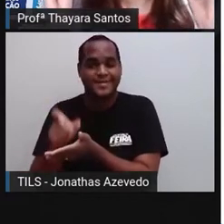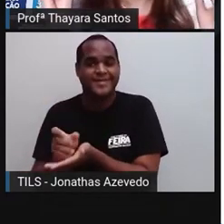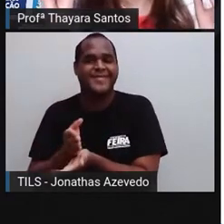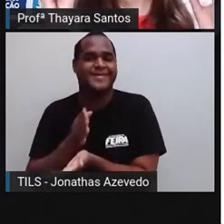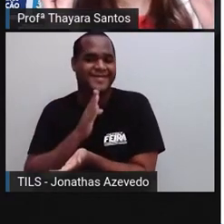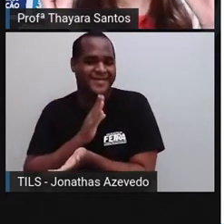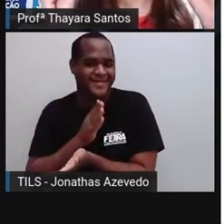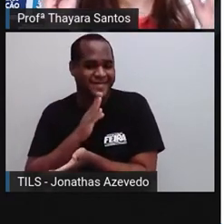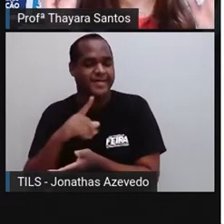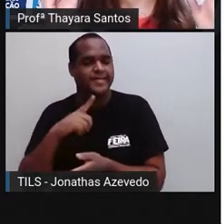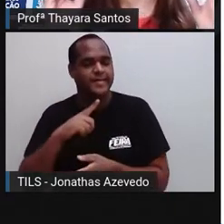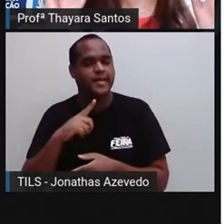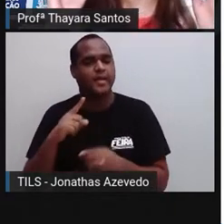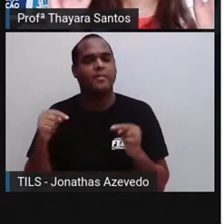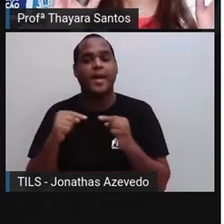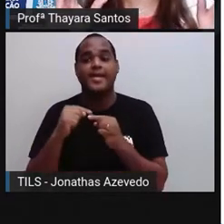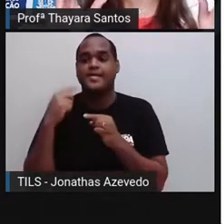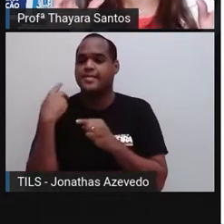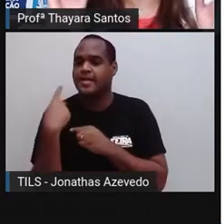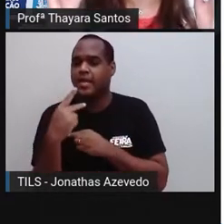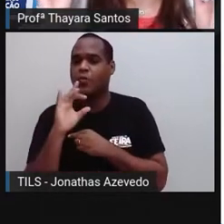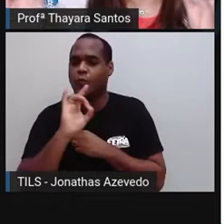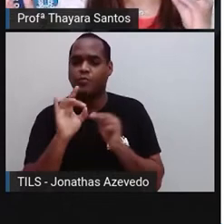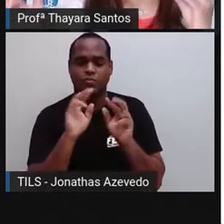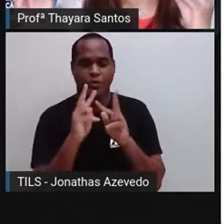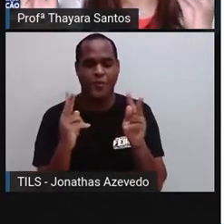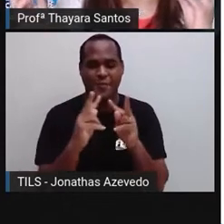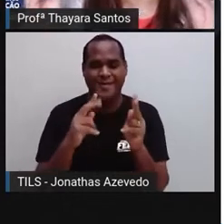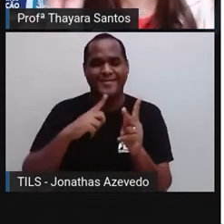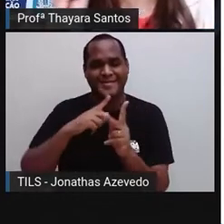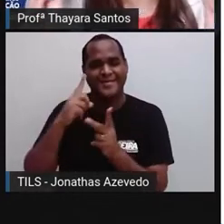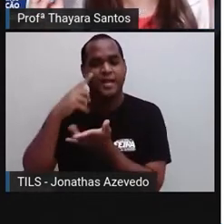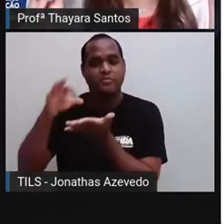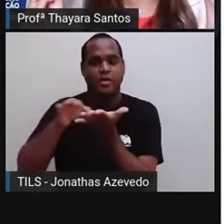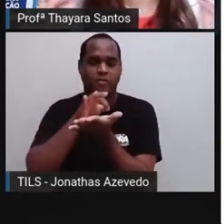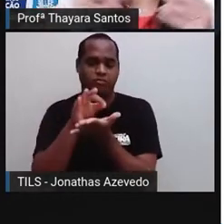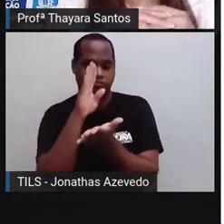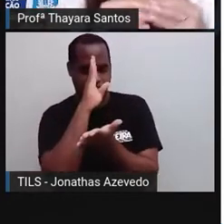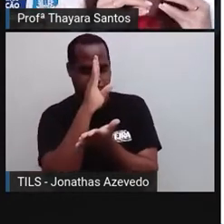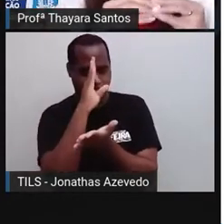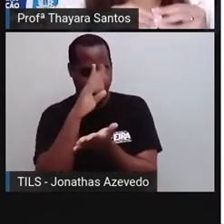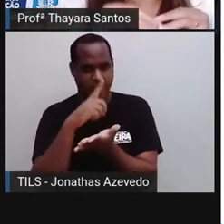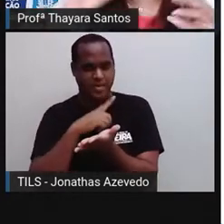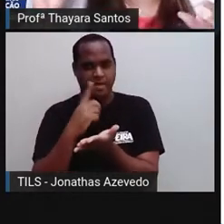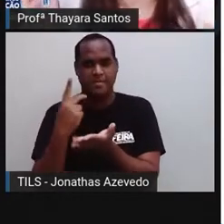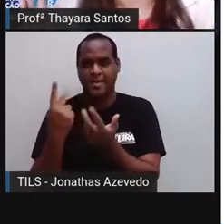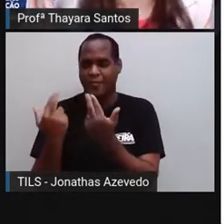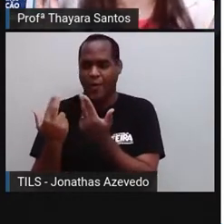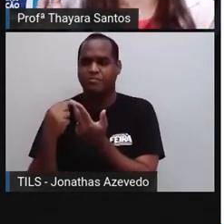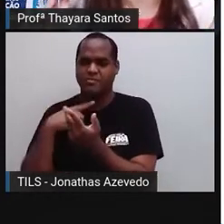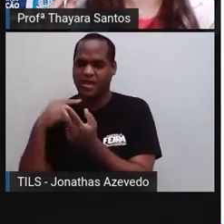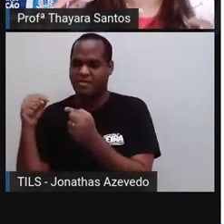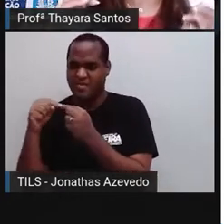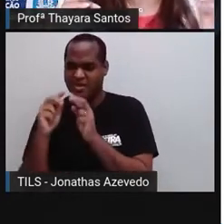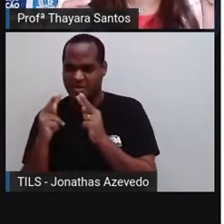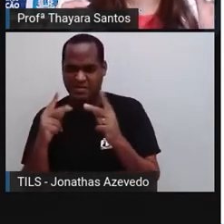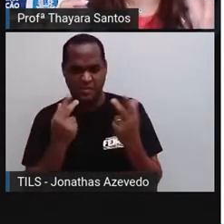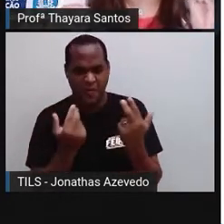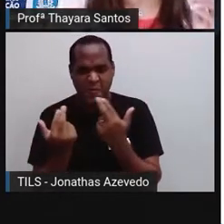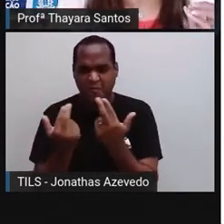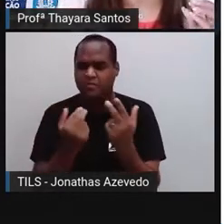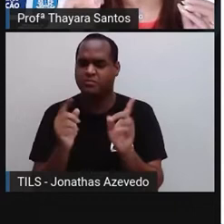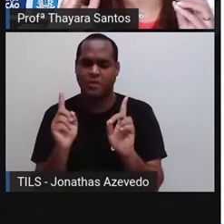Por quê? Cada hormônio, ele atua em uma célula específica. Não é o mesmo hormônio que serve para todas as células.